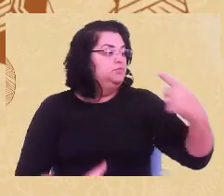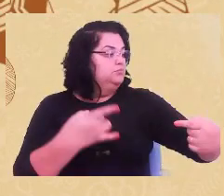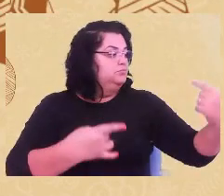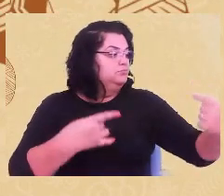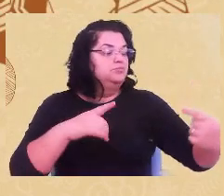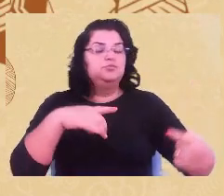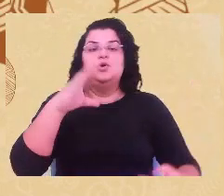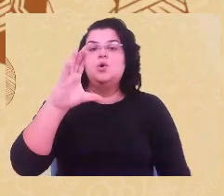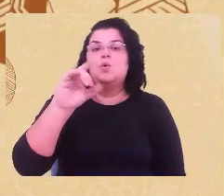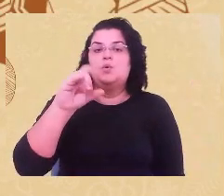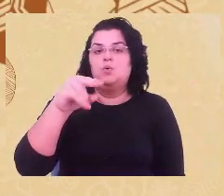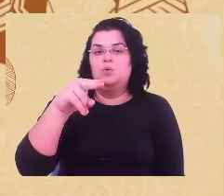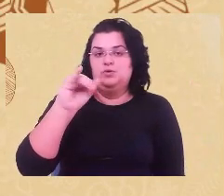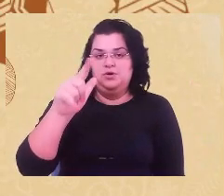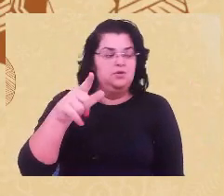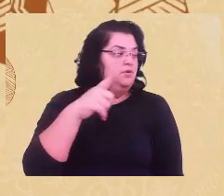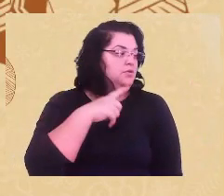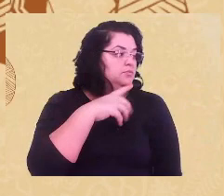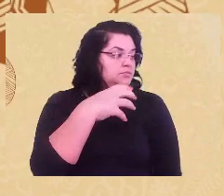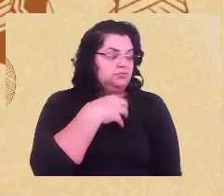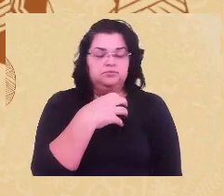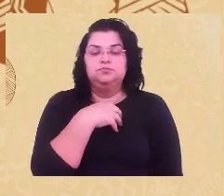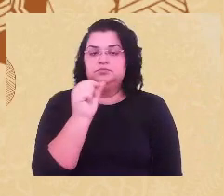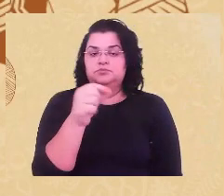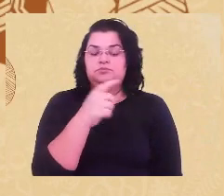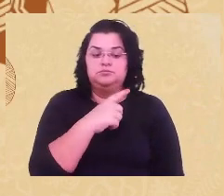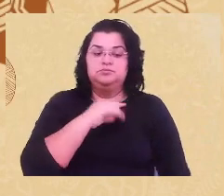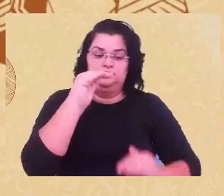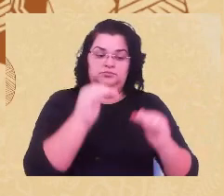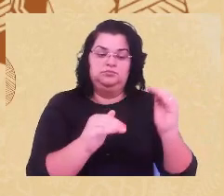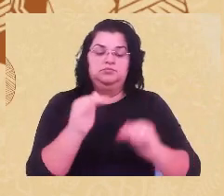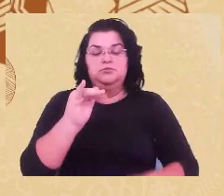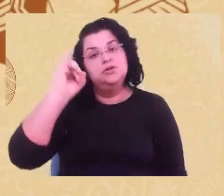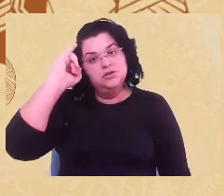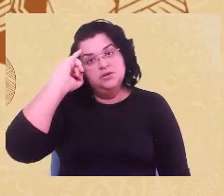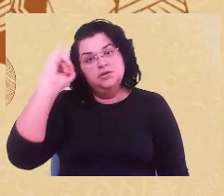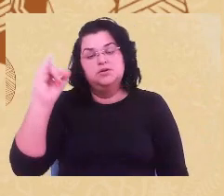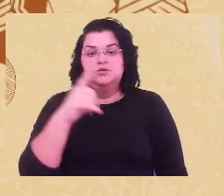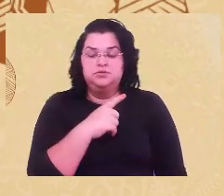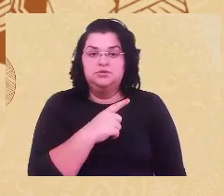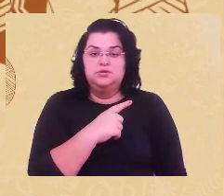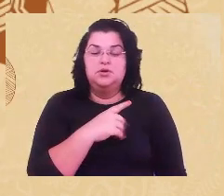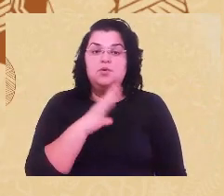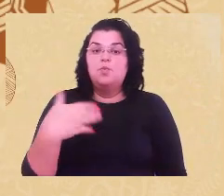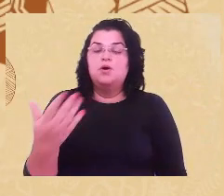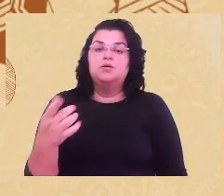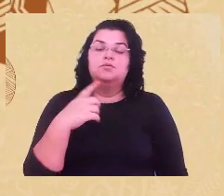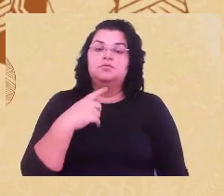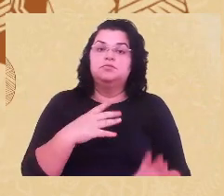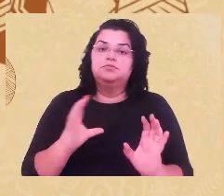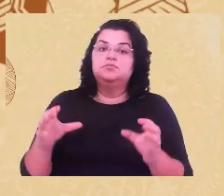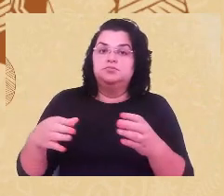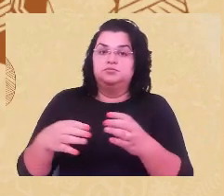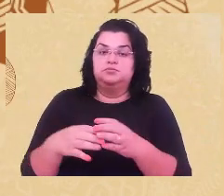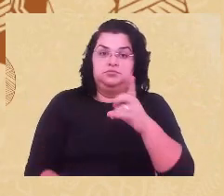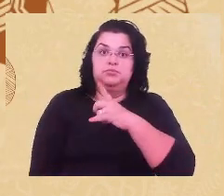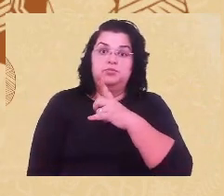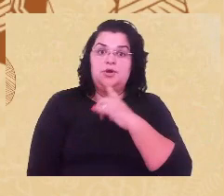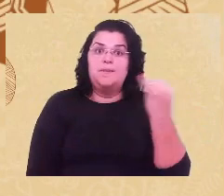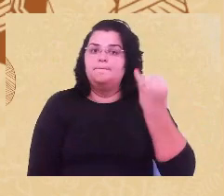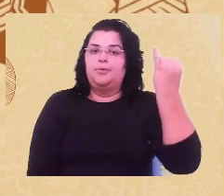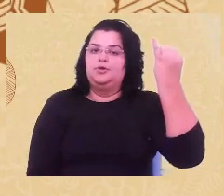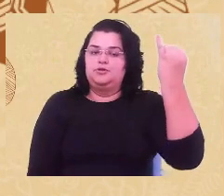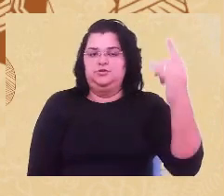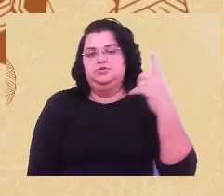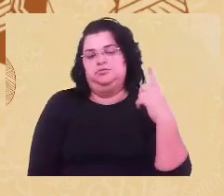Aníbal Quirrano postula a ideia de colonialidade enquanto colonialidade do poder. A